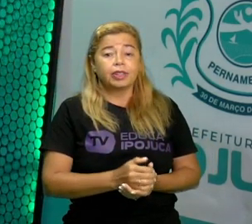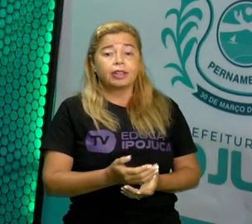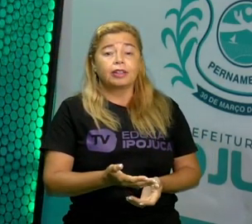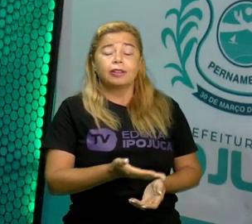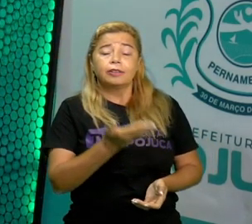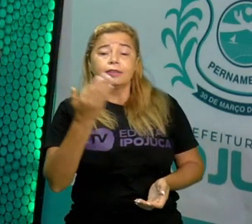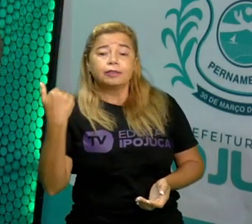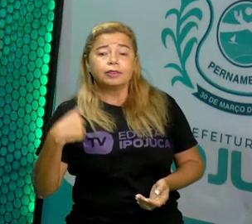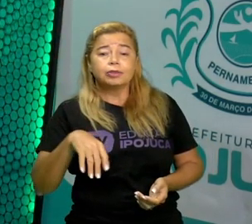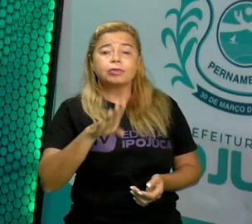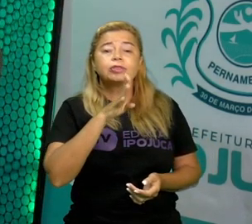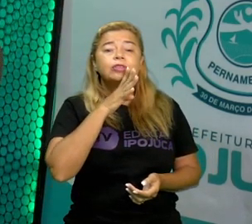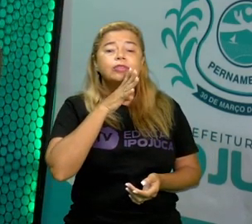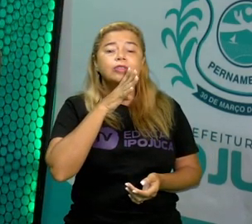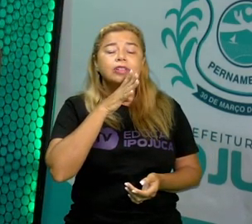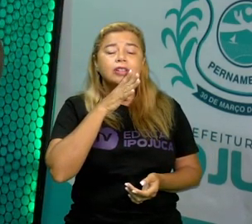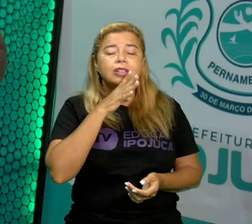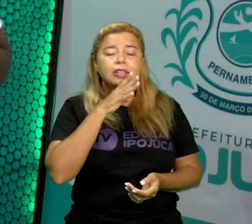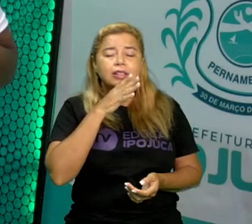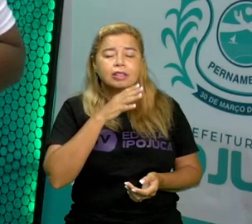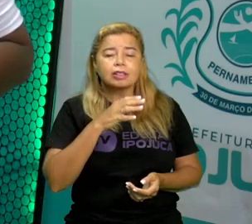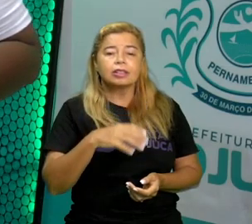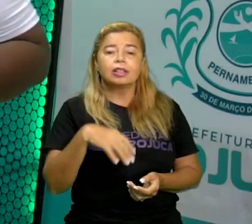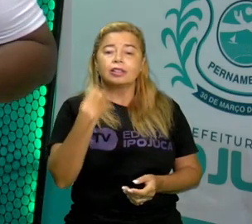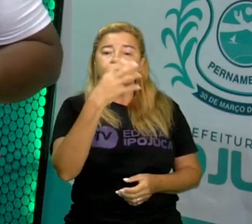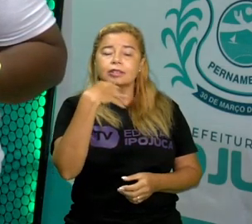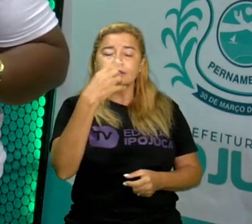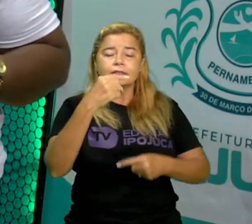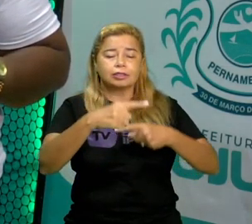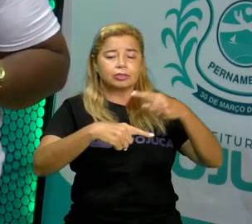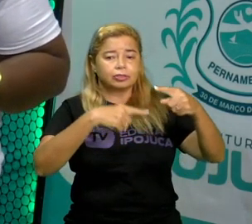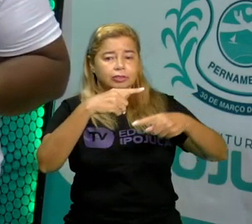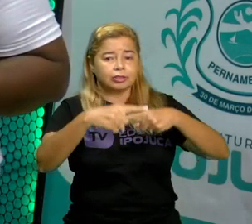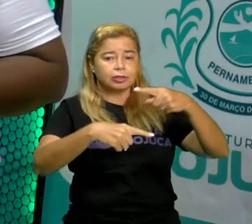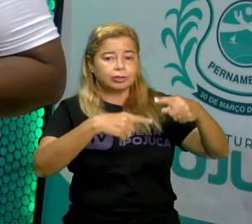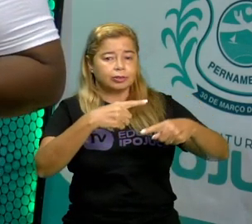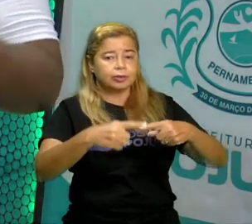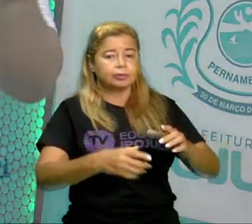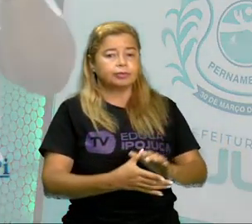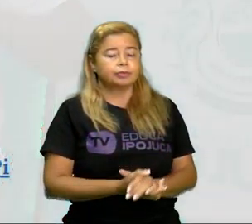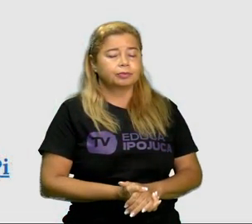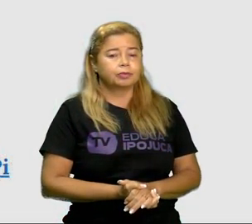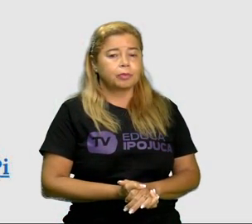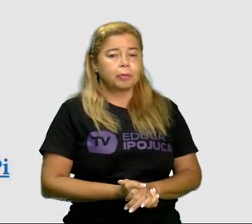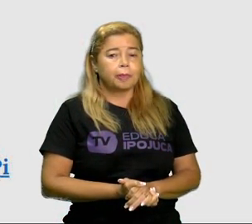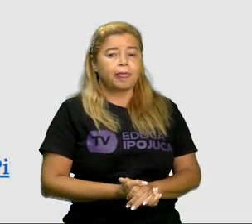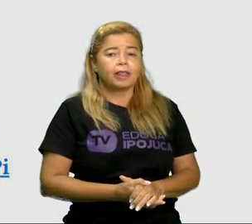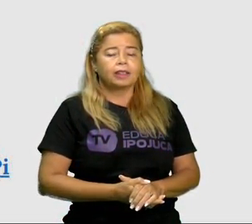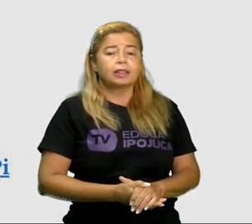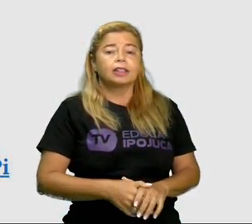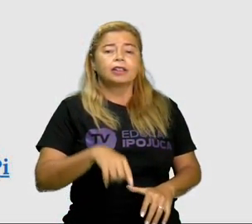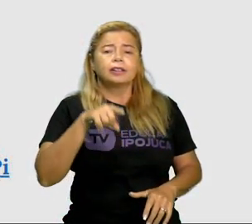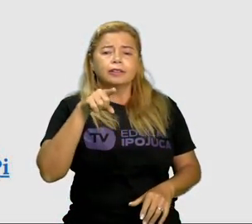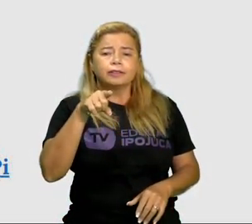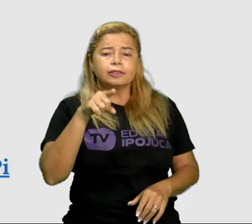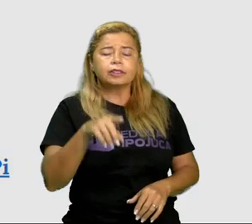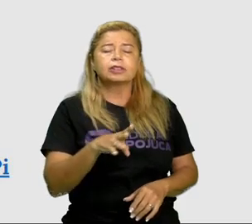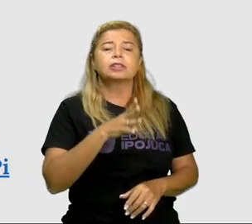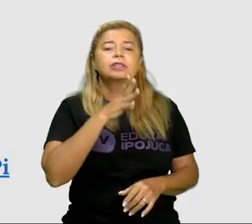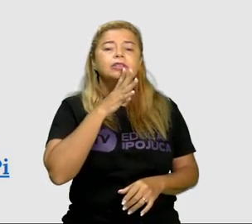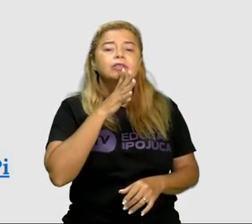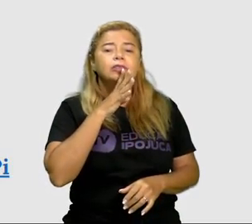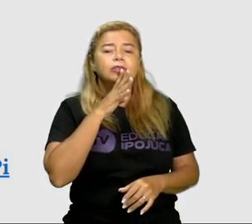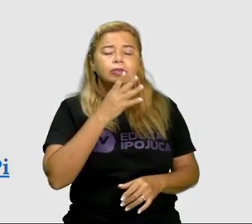cantigas de roda, tá certo? Então vamos lá. Quem não conhece a música